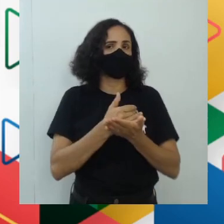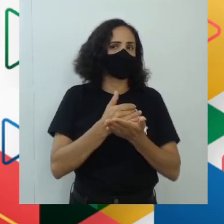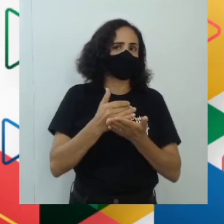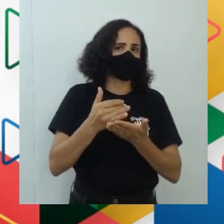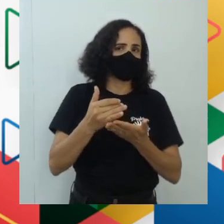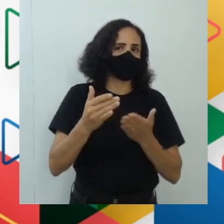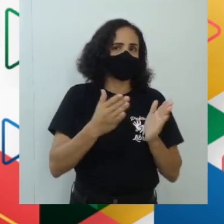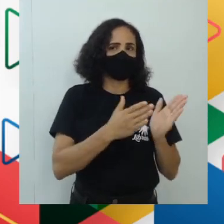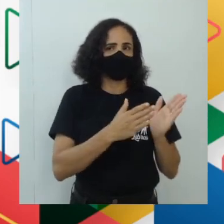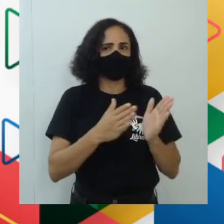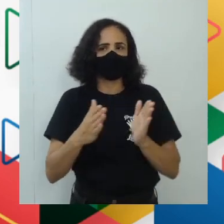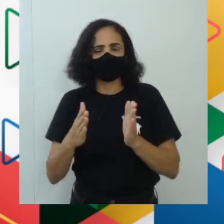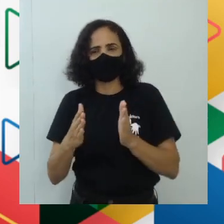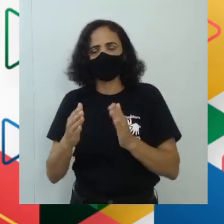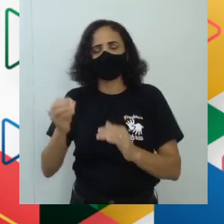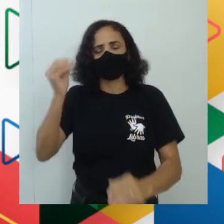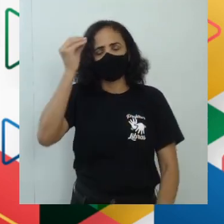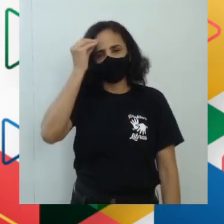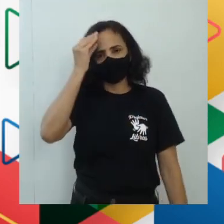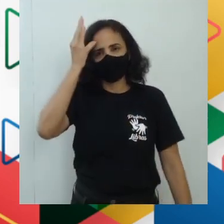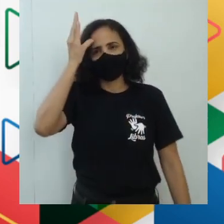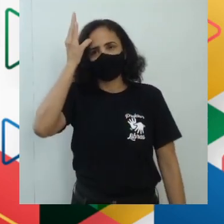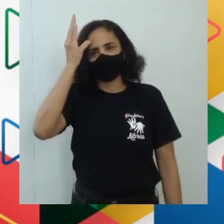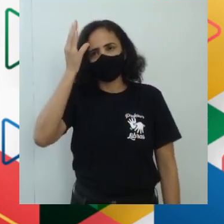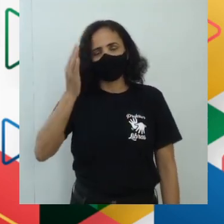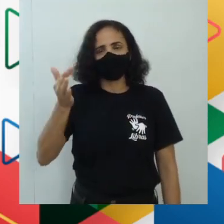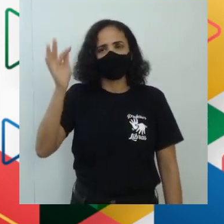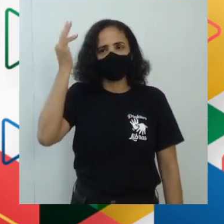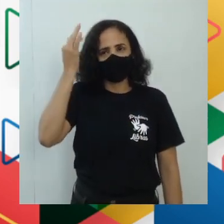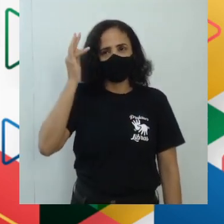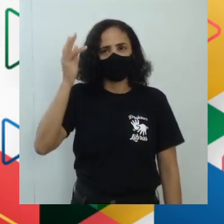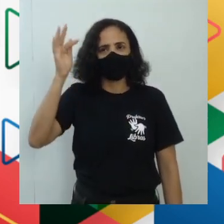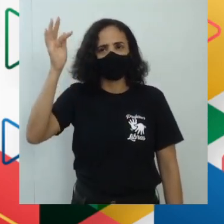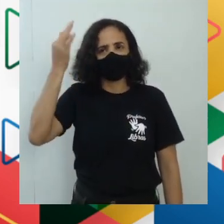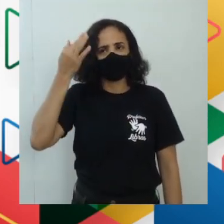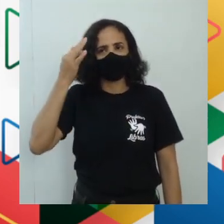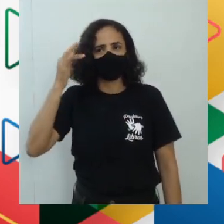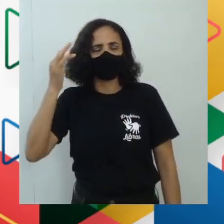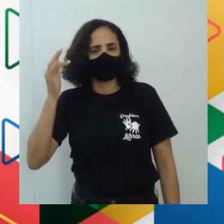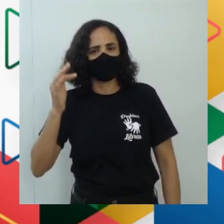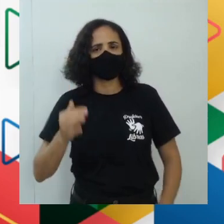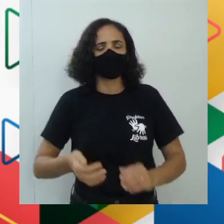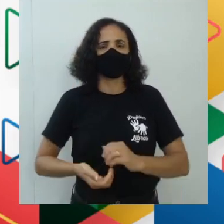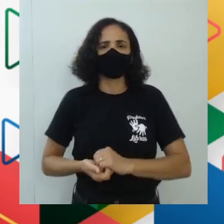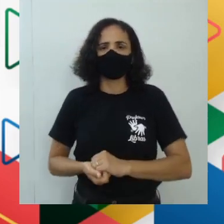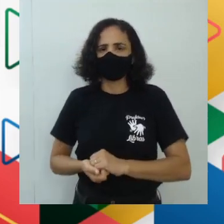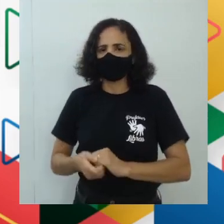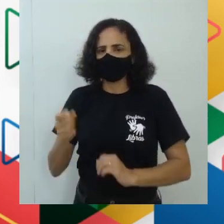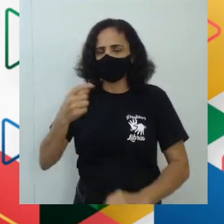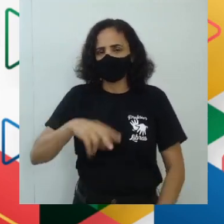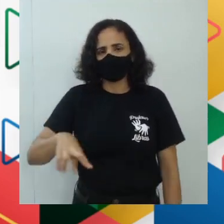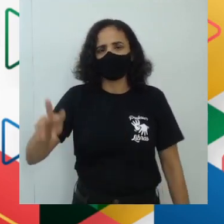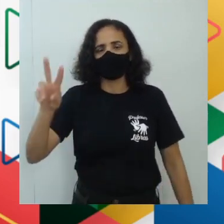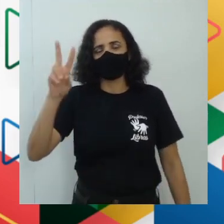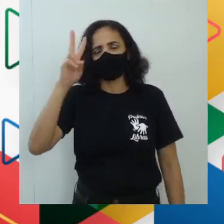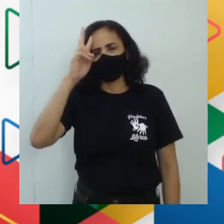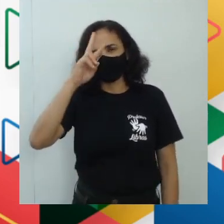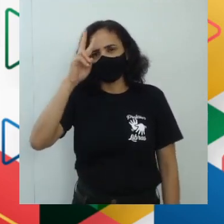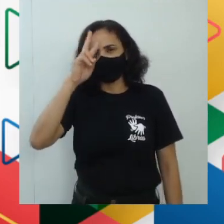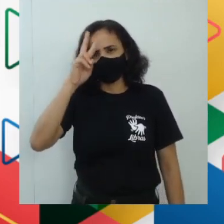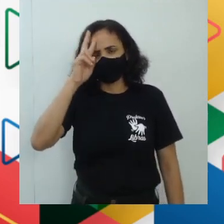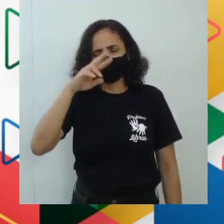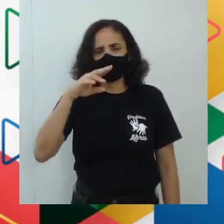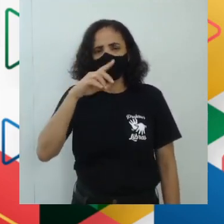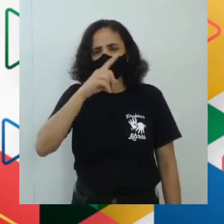a Gênesis como se lê em grego do conhecimento filosófico lembre-se o seguinte essa palavrinha que tá aqui pra